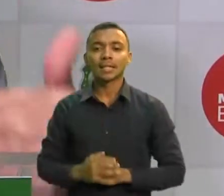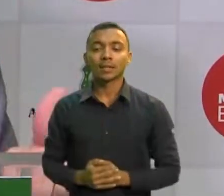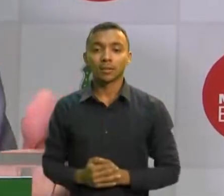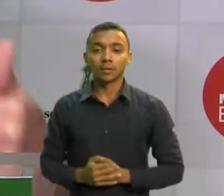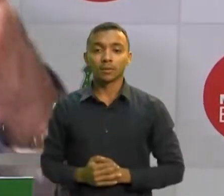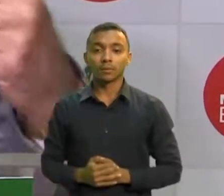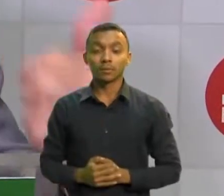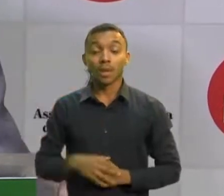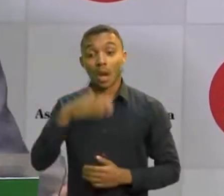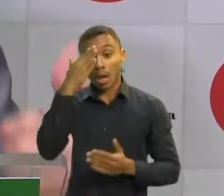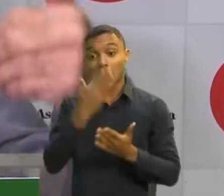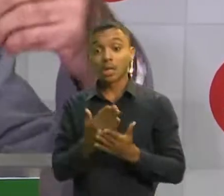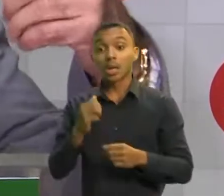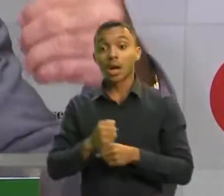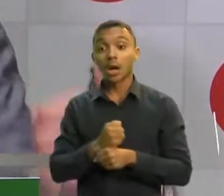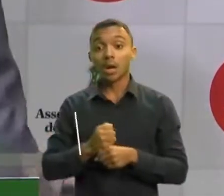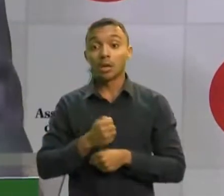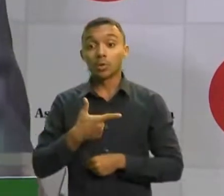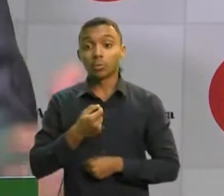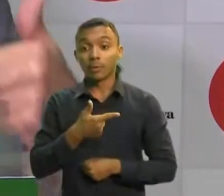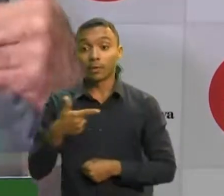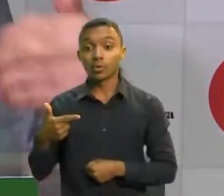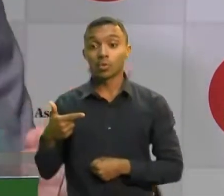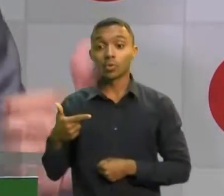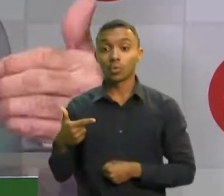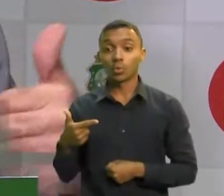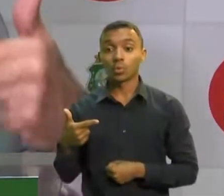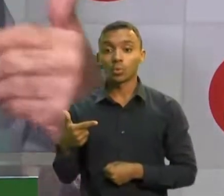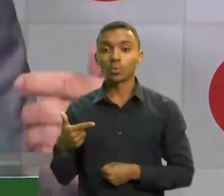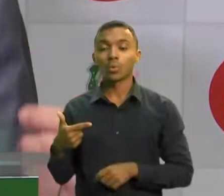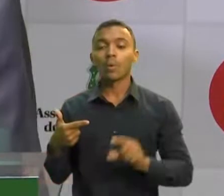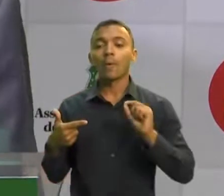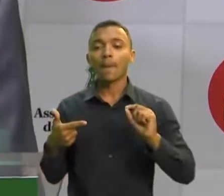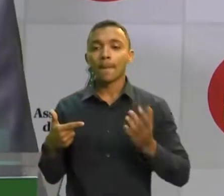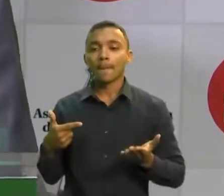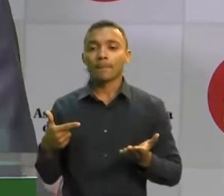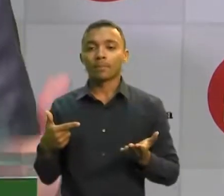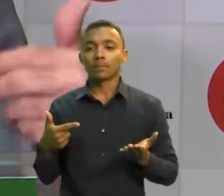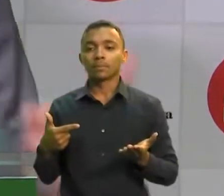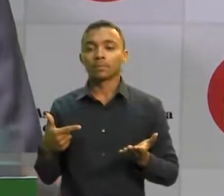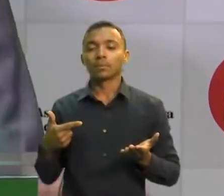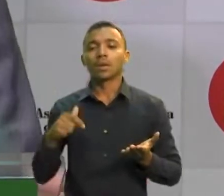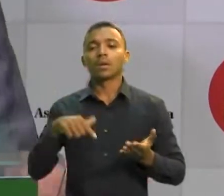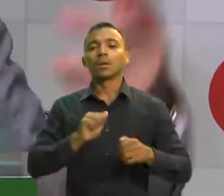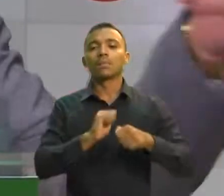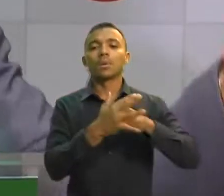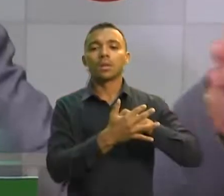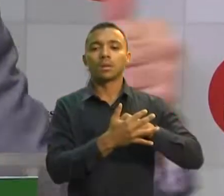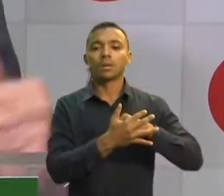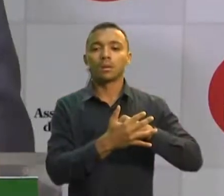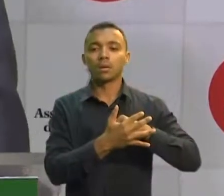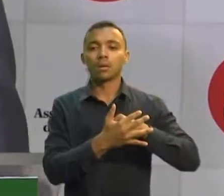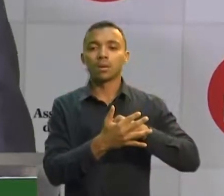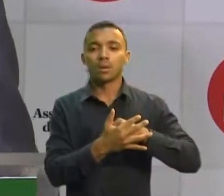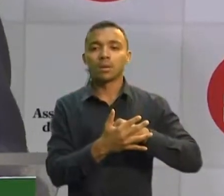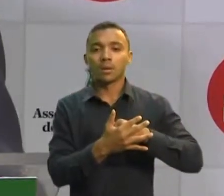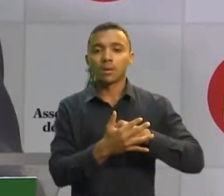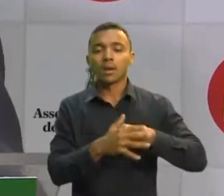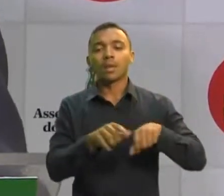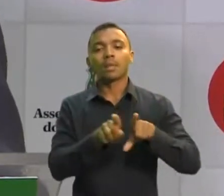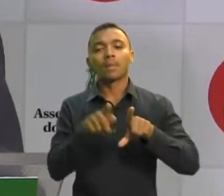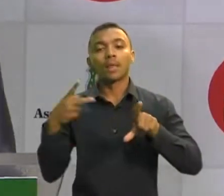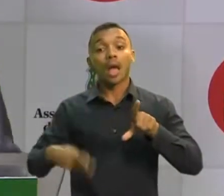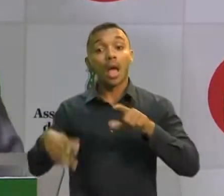2022 nós vamos continuar sob o manto dessa pandemia e certamente os trabalhos da Assembleia